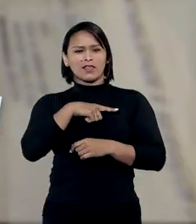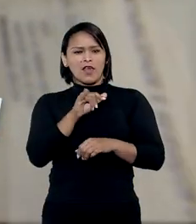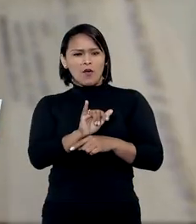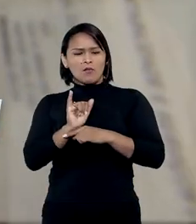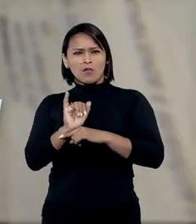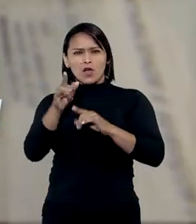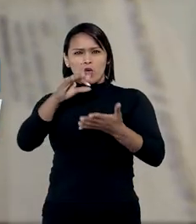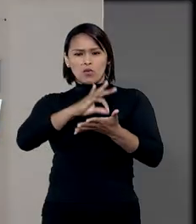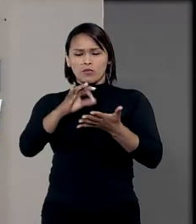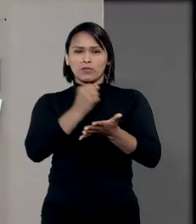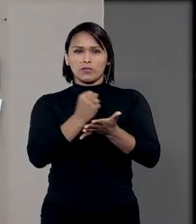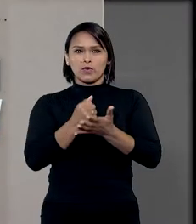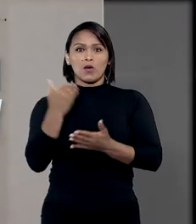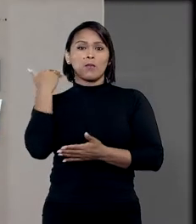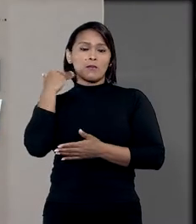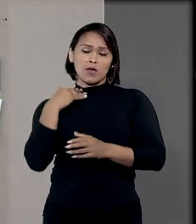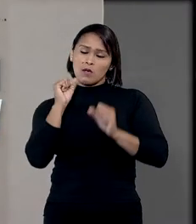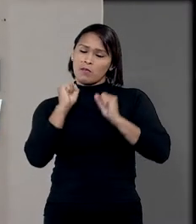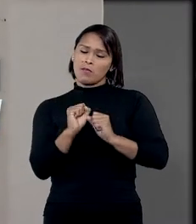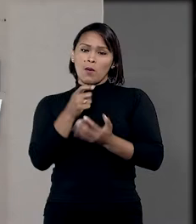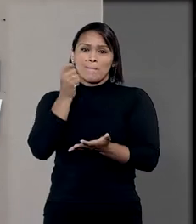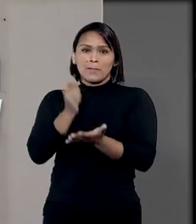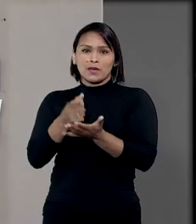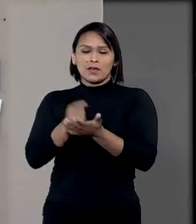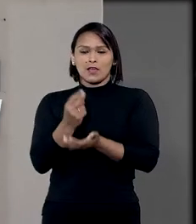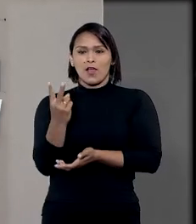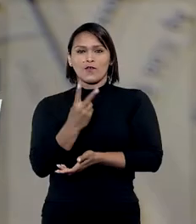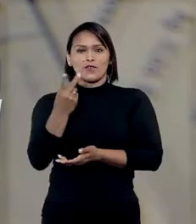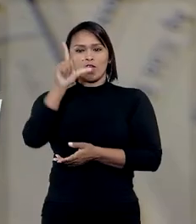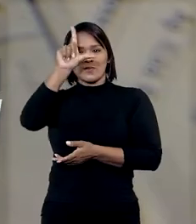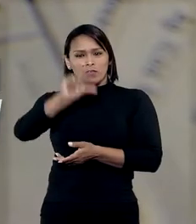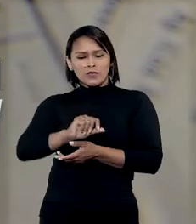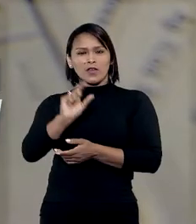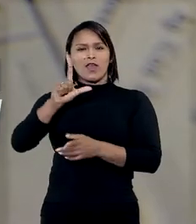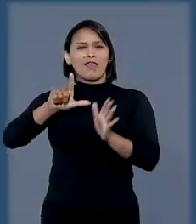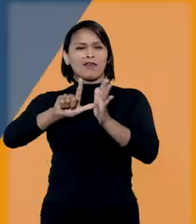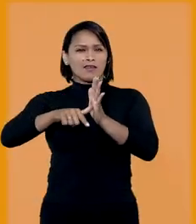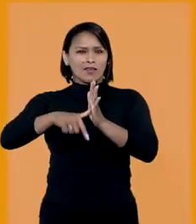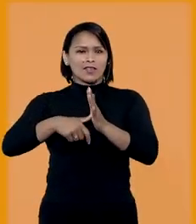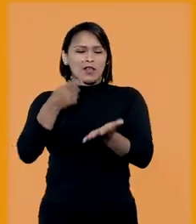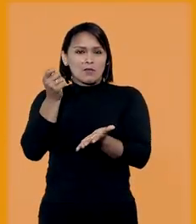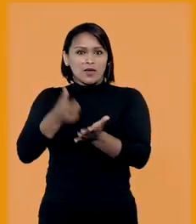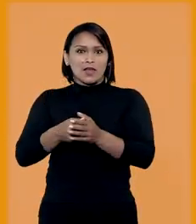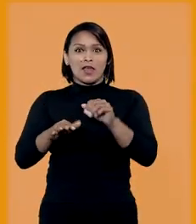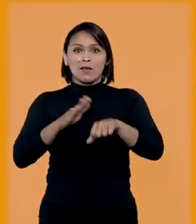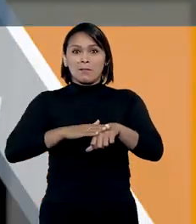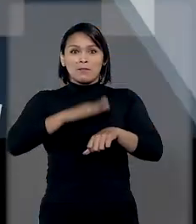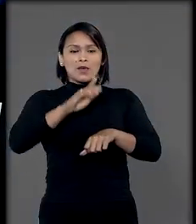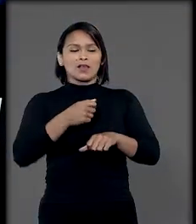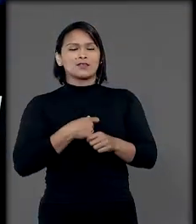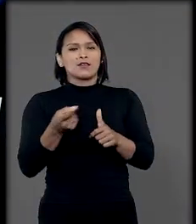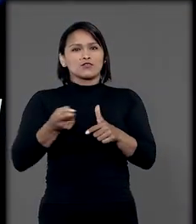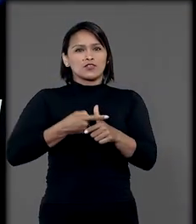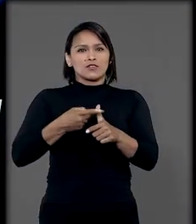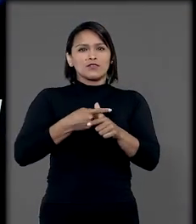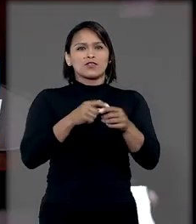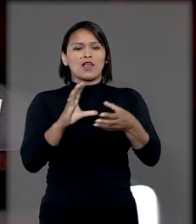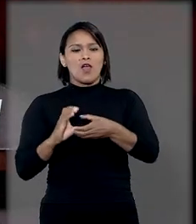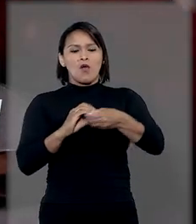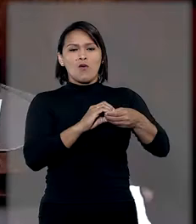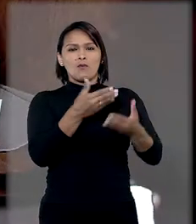previsão contratual, banco pode debitar valor mínimo de fatura em atraso. E mais, dívida de